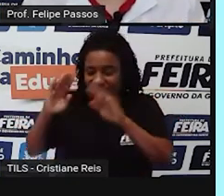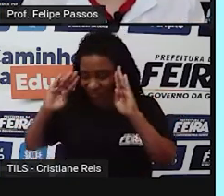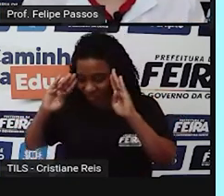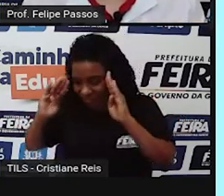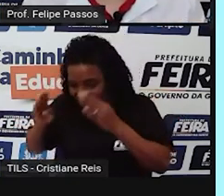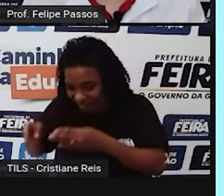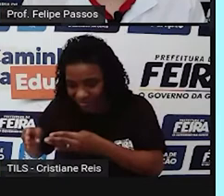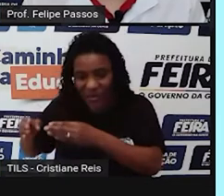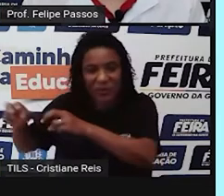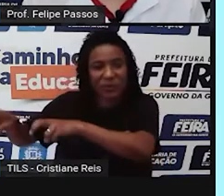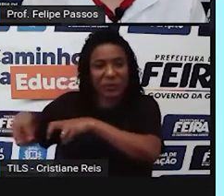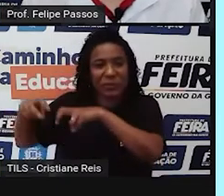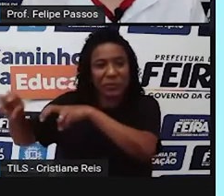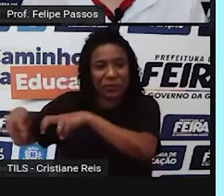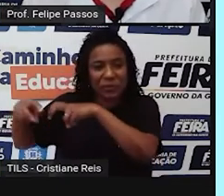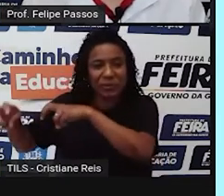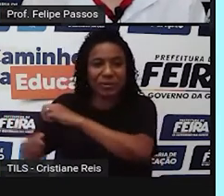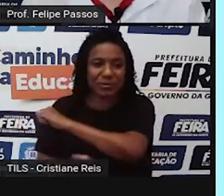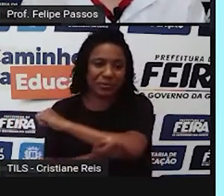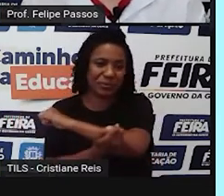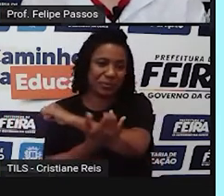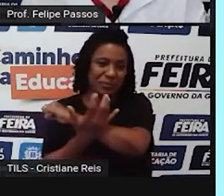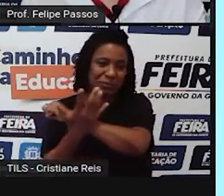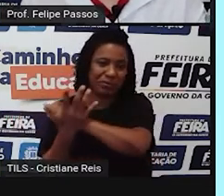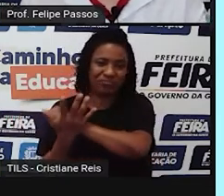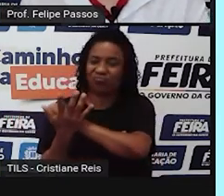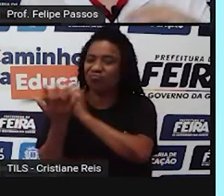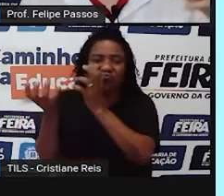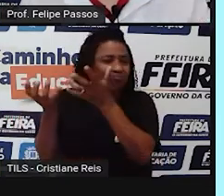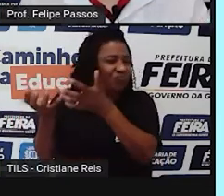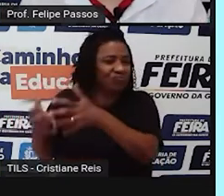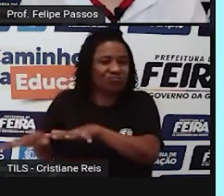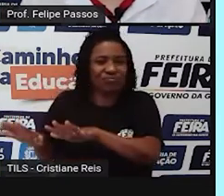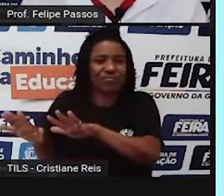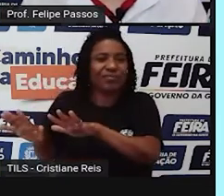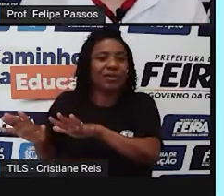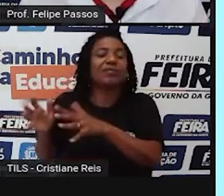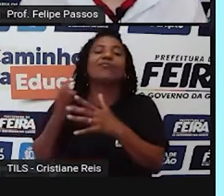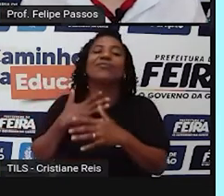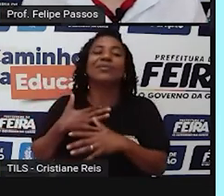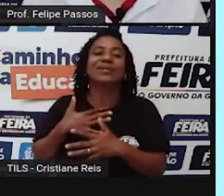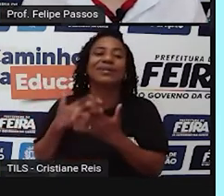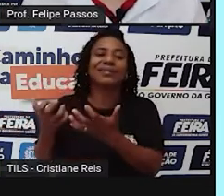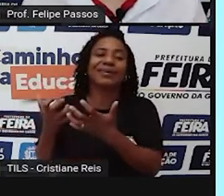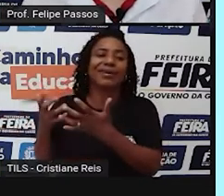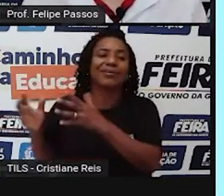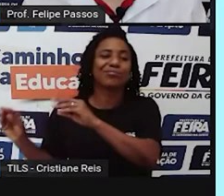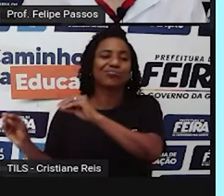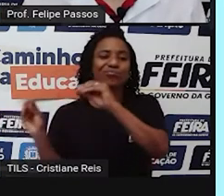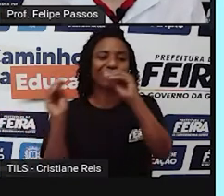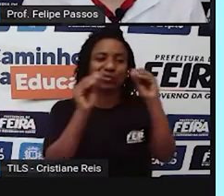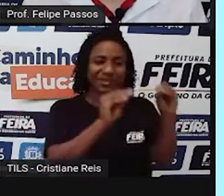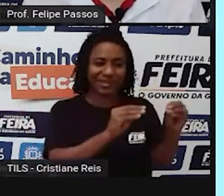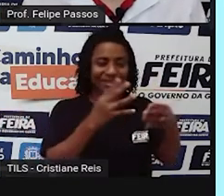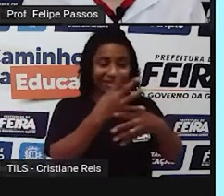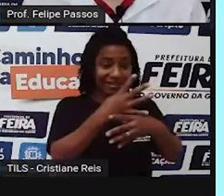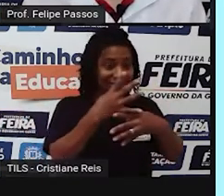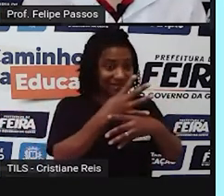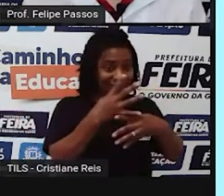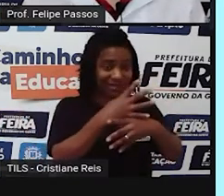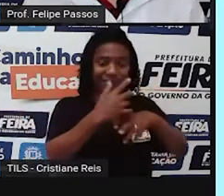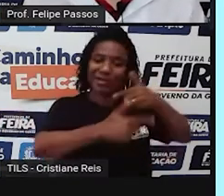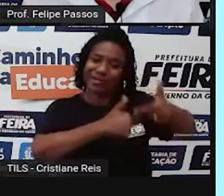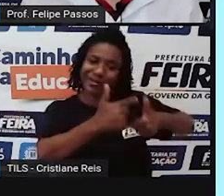da agricultura. Então, muitos jovens, eles querem um emprego na zona urbana e não na zona rural. Essa é uma questão que a gente